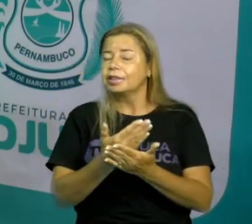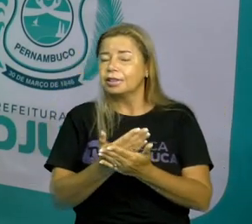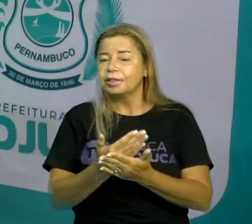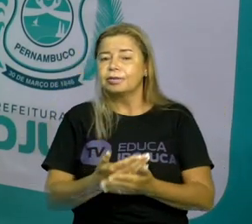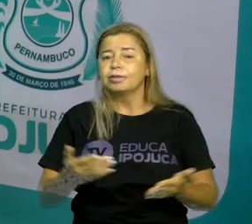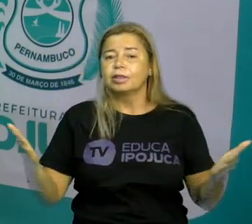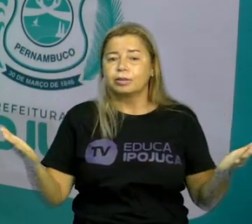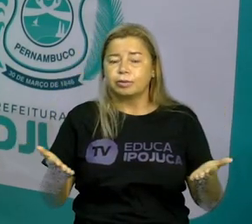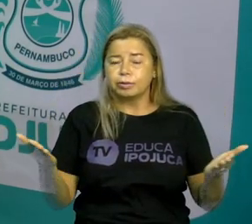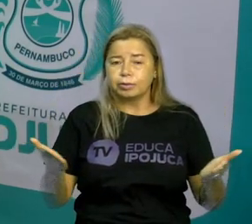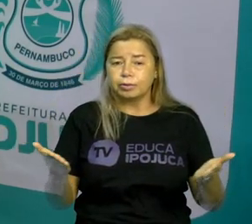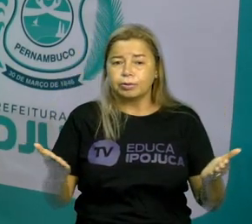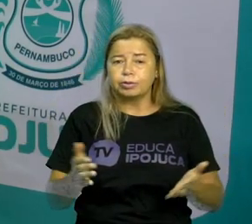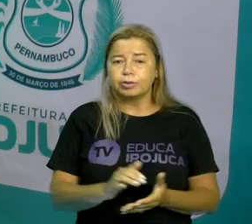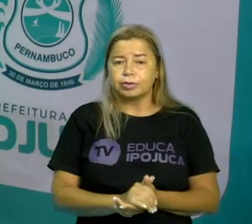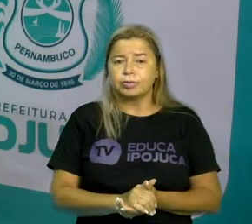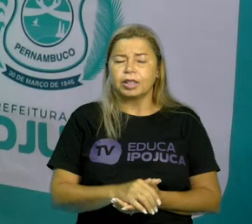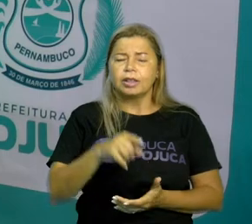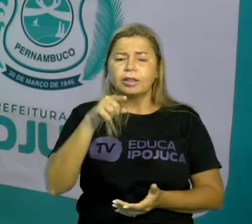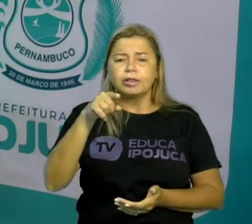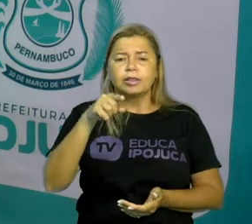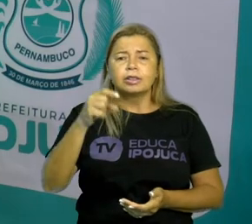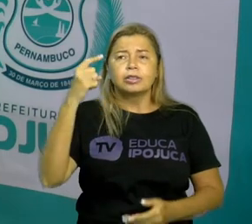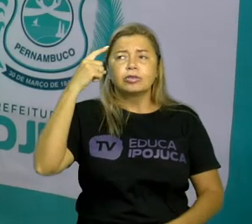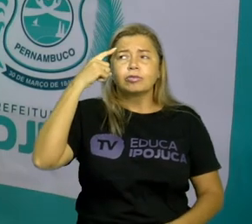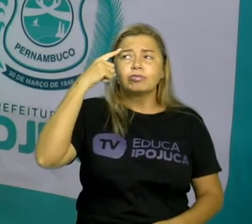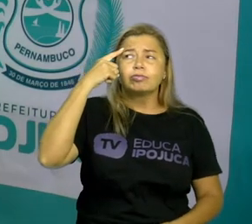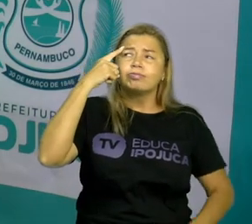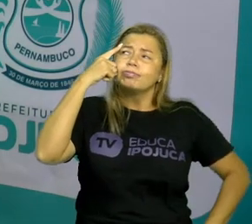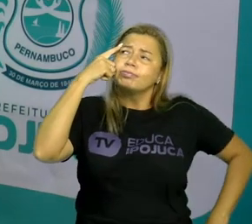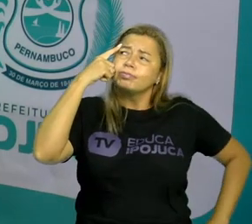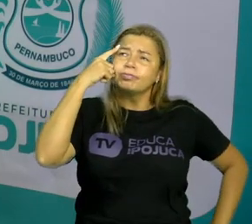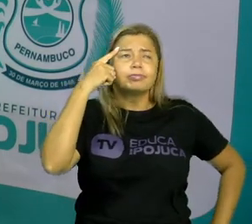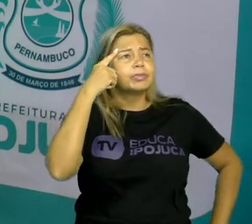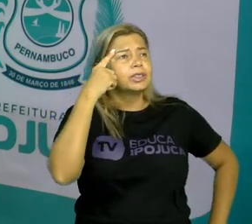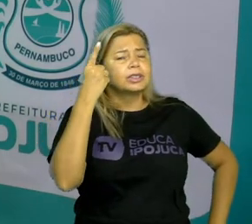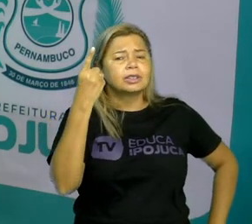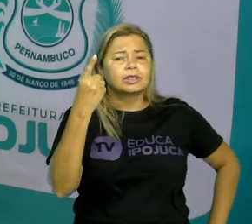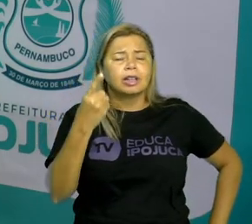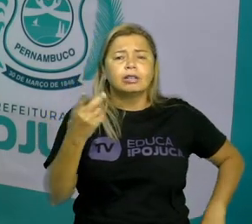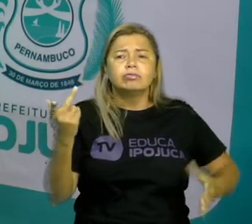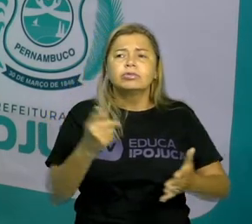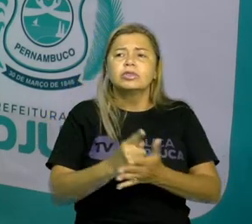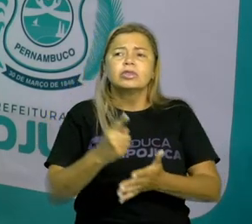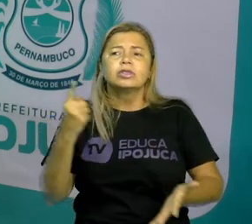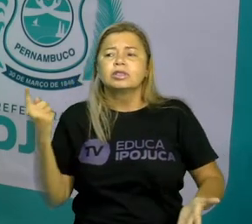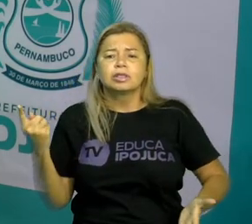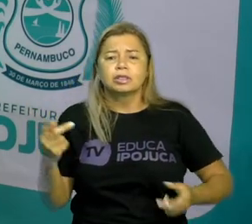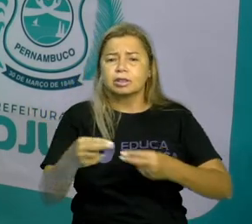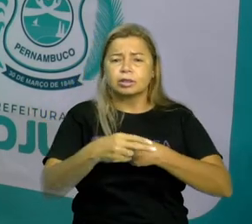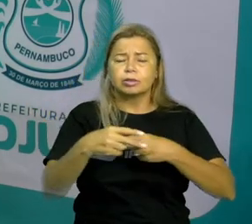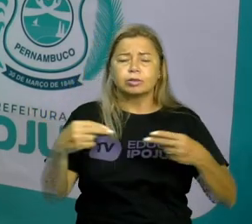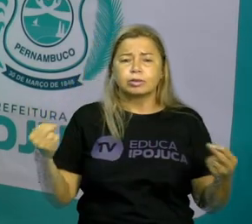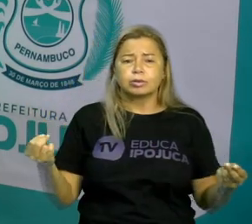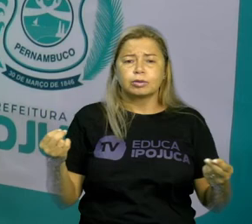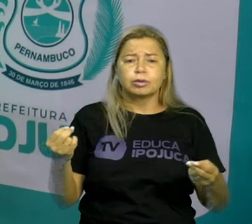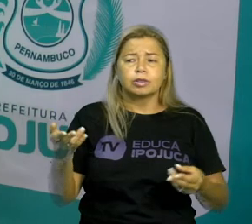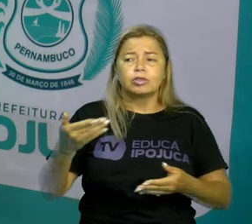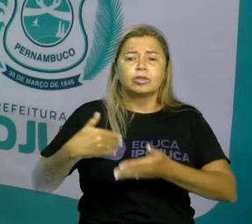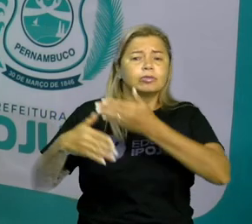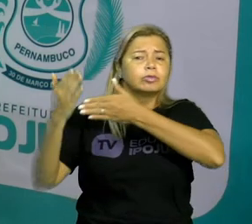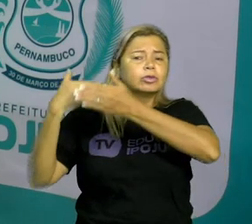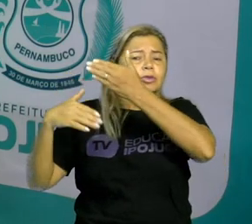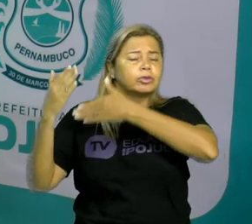vocês Pensem um pouquinho em algumas frases Que aconteceram ontem Que aconteceram hoje Que vai acontecer amanhã Sobre